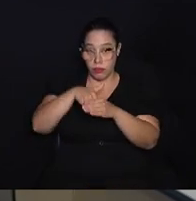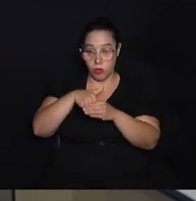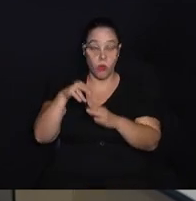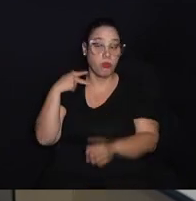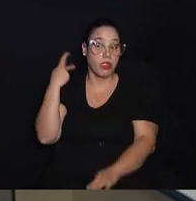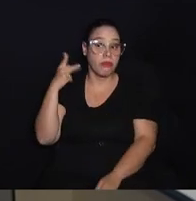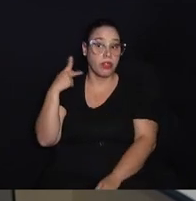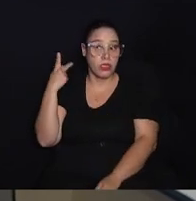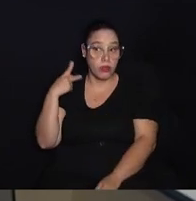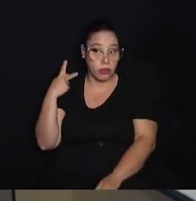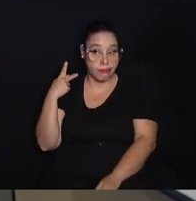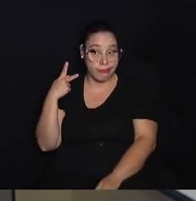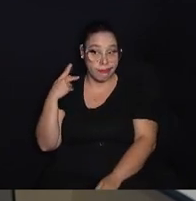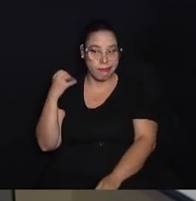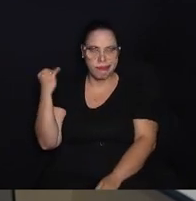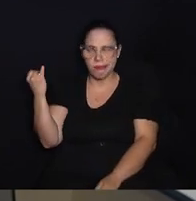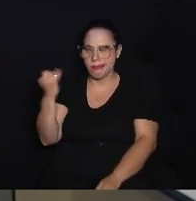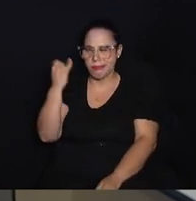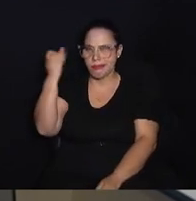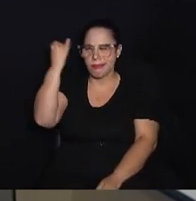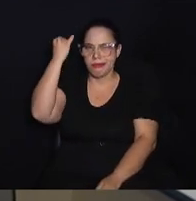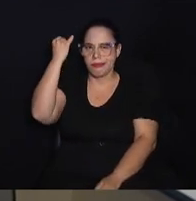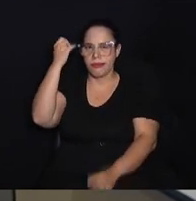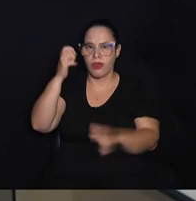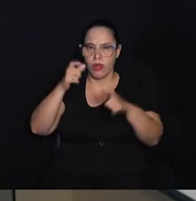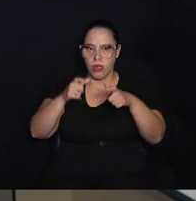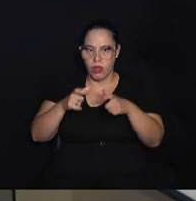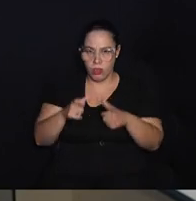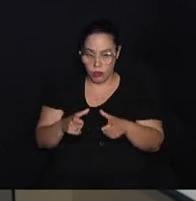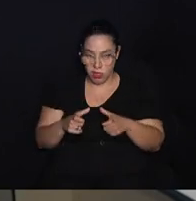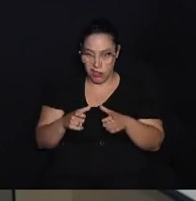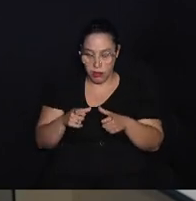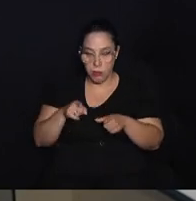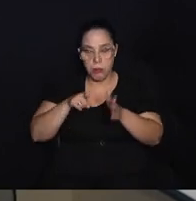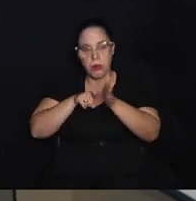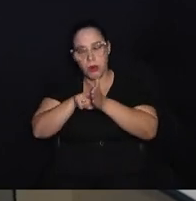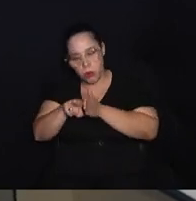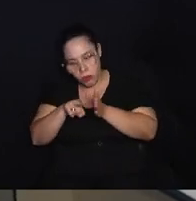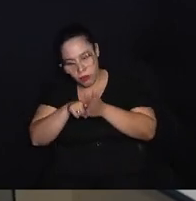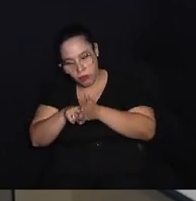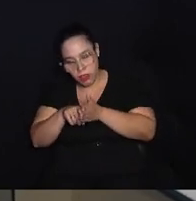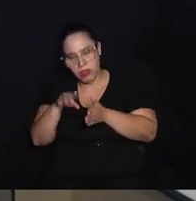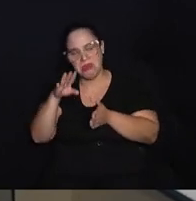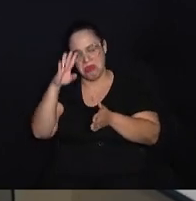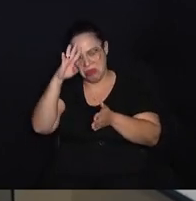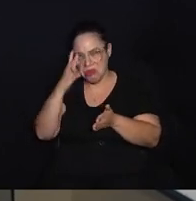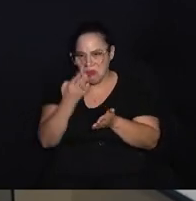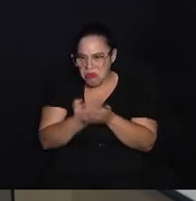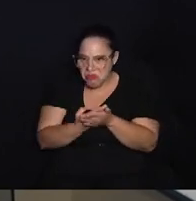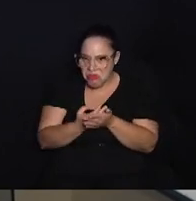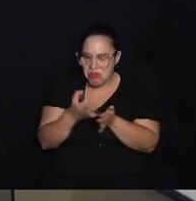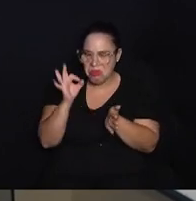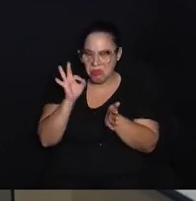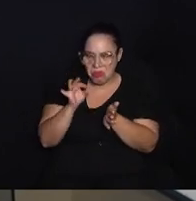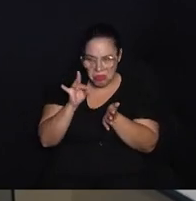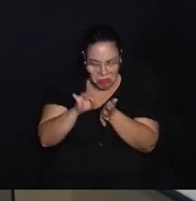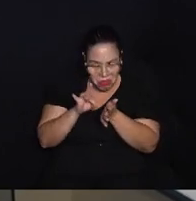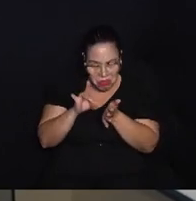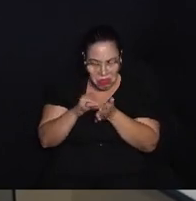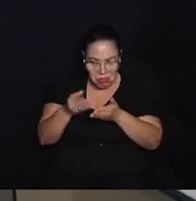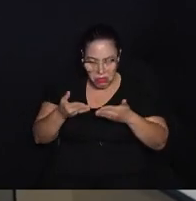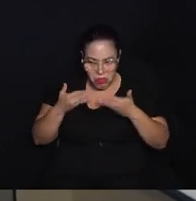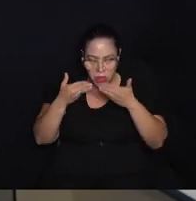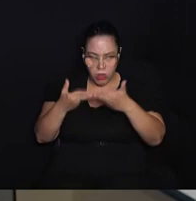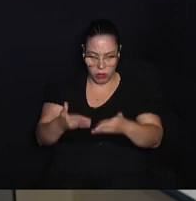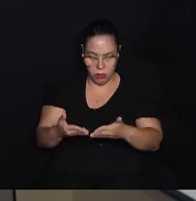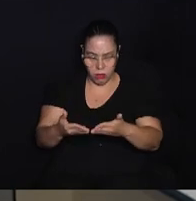vereador. É importante ressaltar que a urna pergunta se o eleitor tem certeza. Ele disponibiliza o